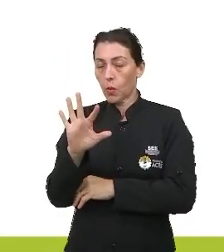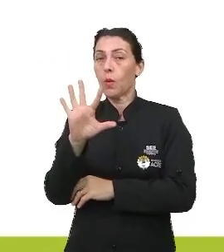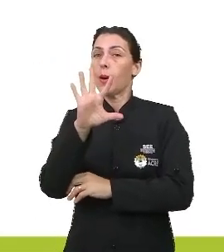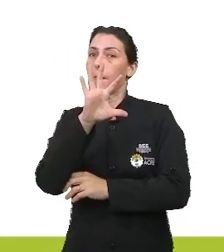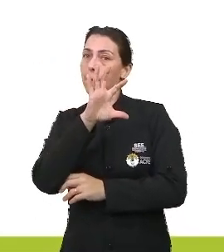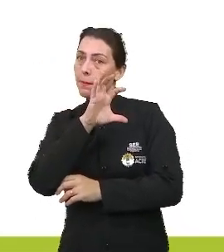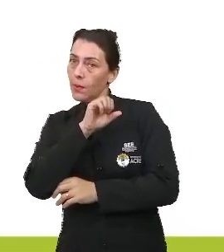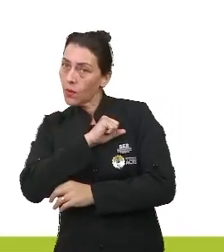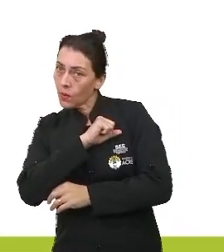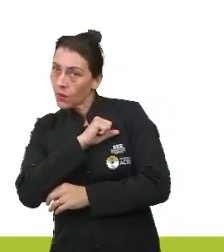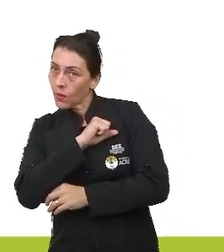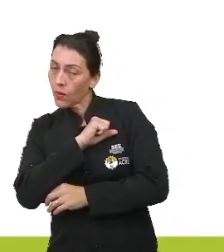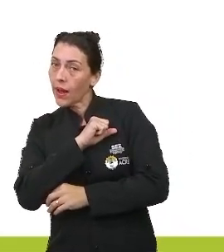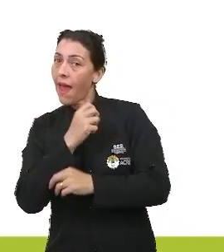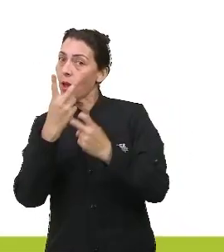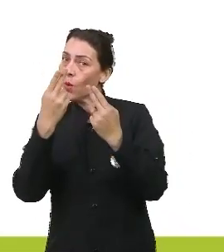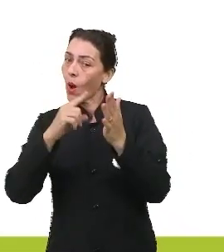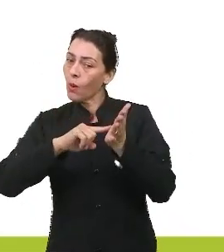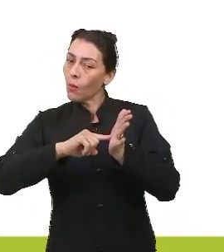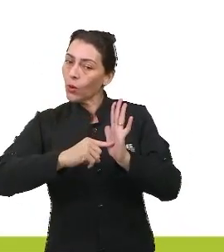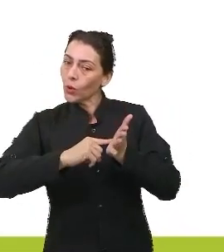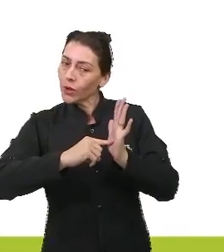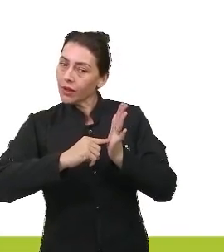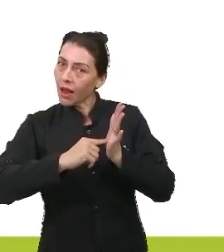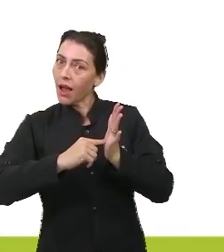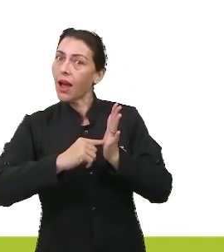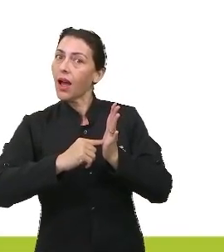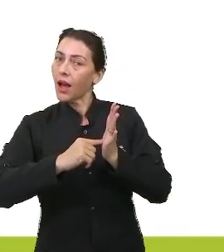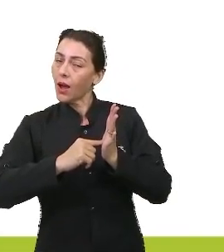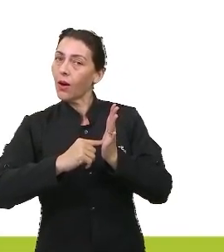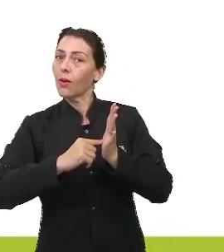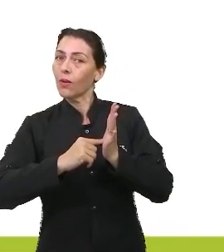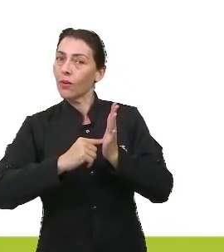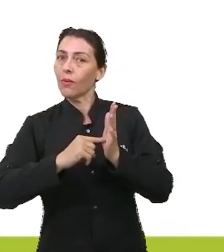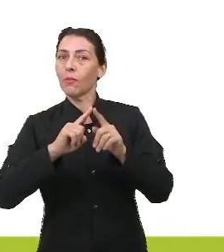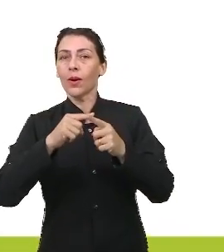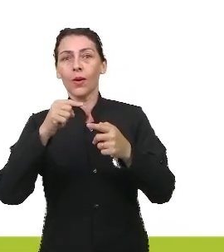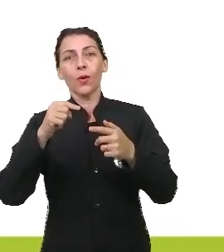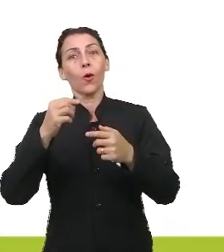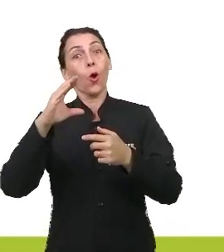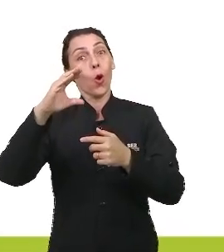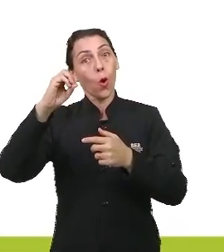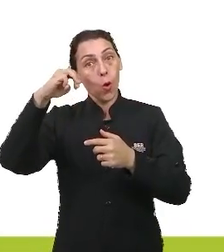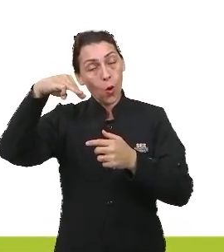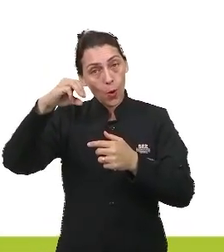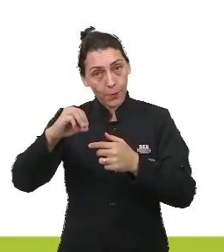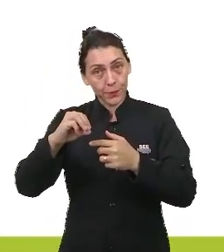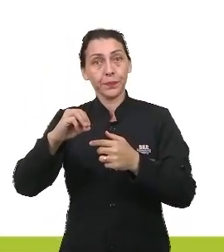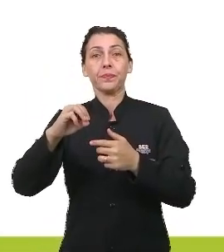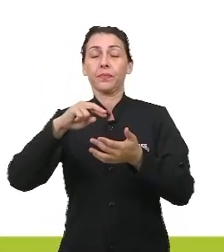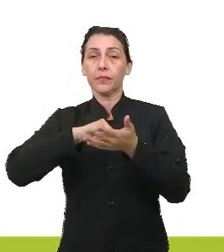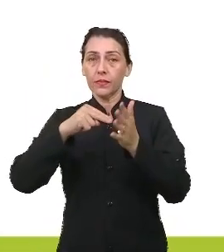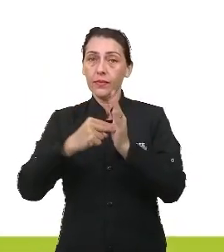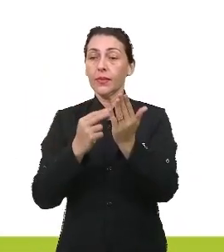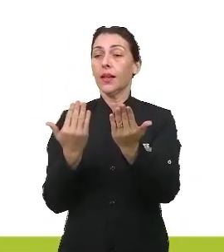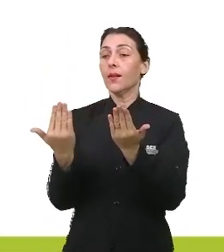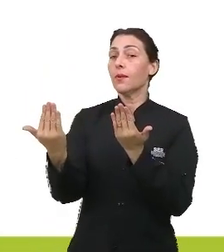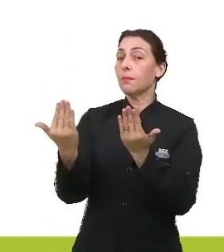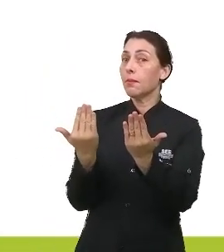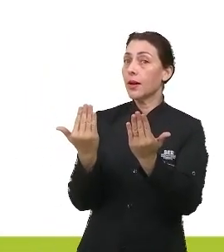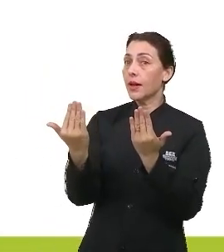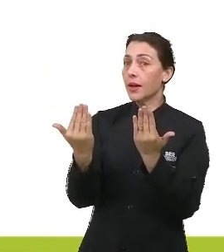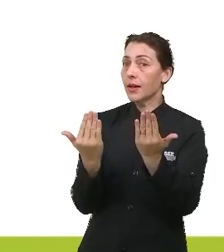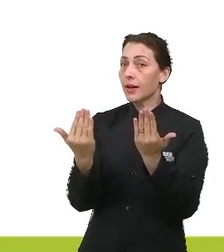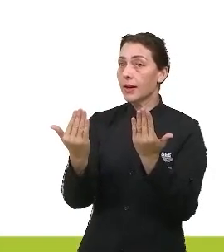é como o motor do carro, Armando. Mais uma vez, o elemento como, indica que ela está comparando,